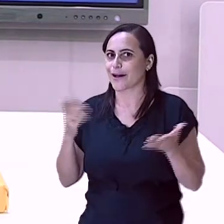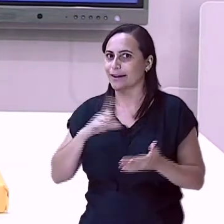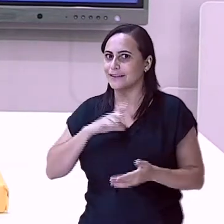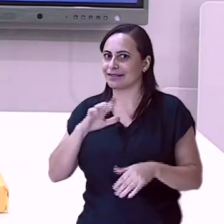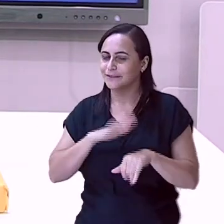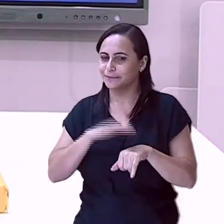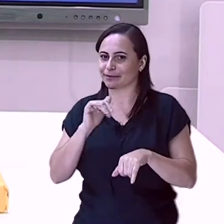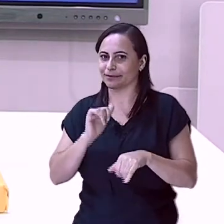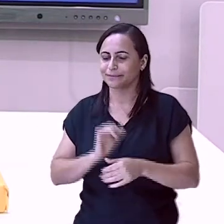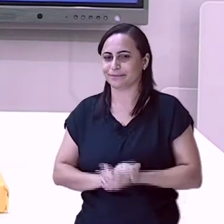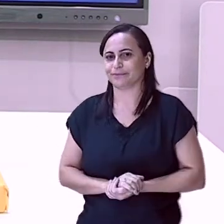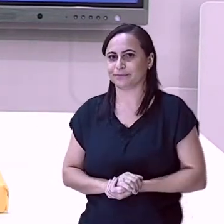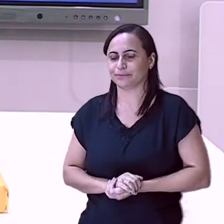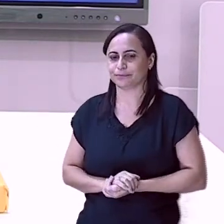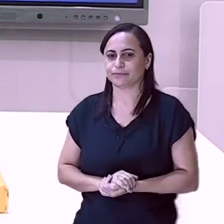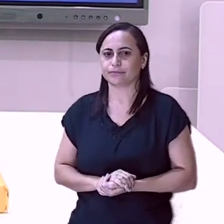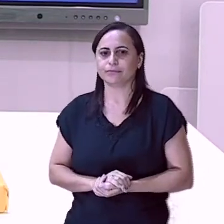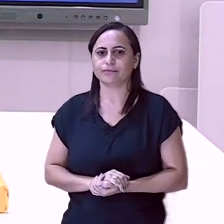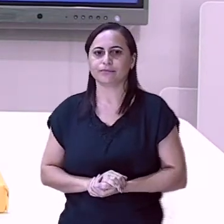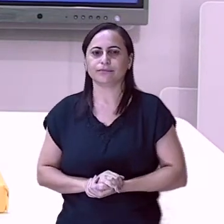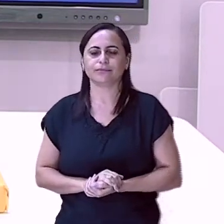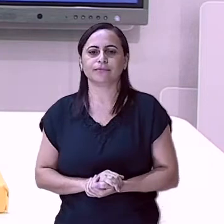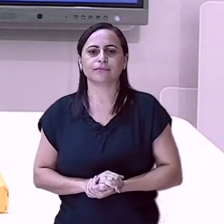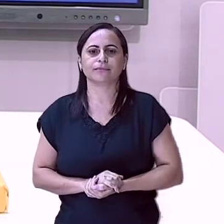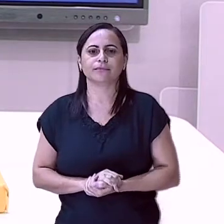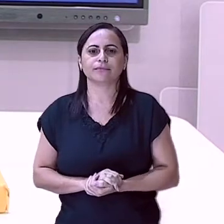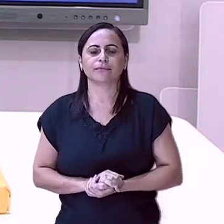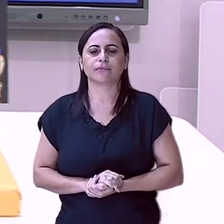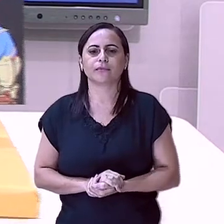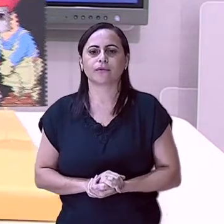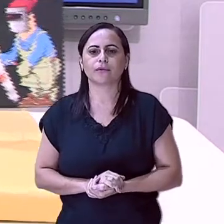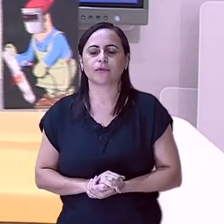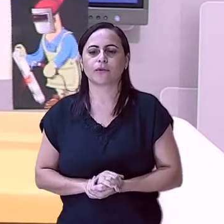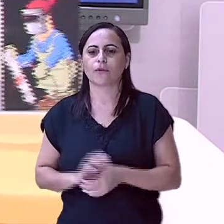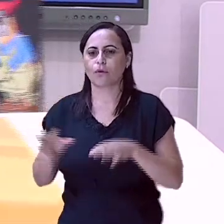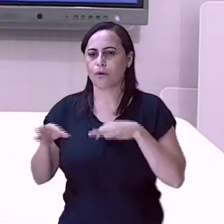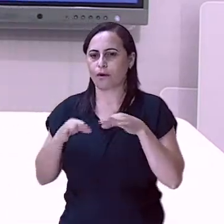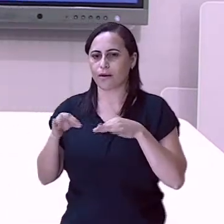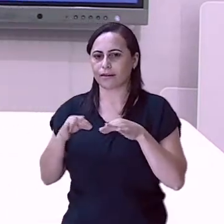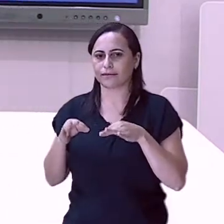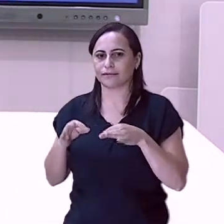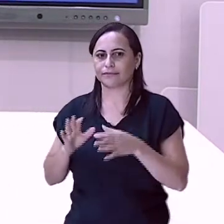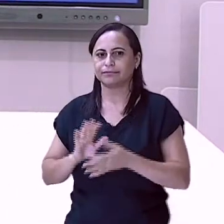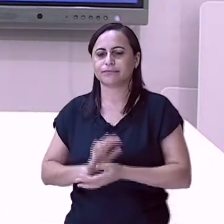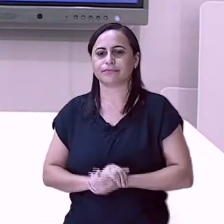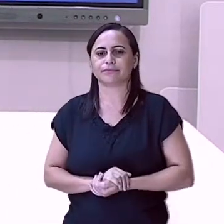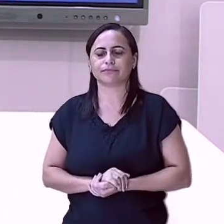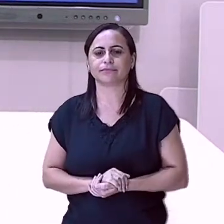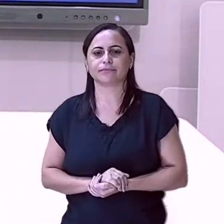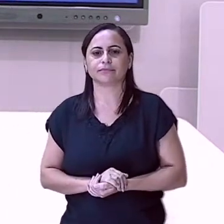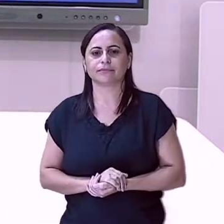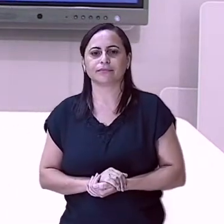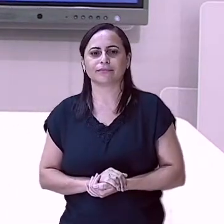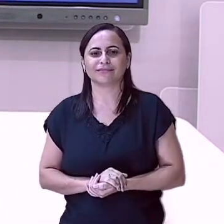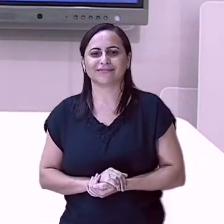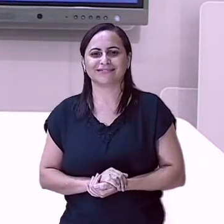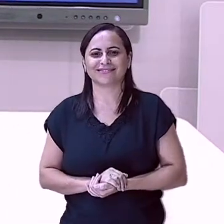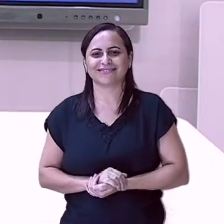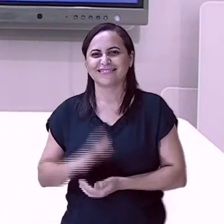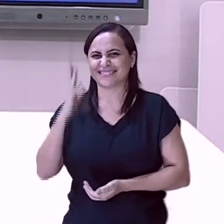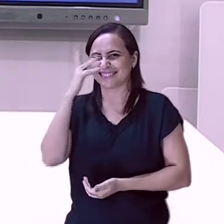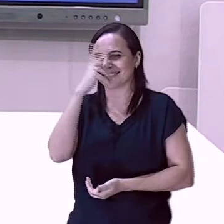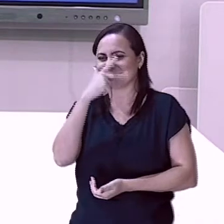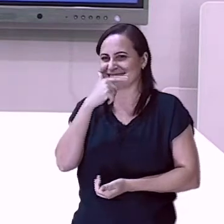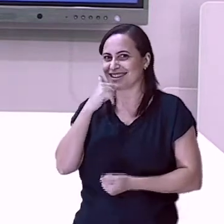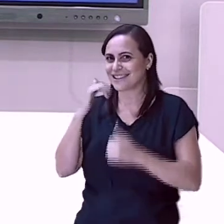deixar a imagem aqui delas. Tá ok? Vou chegar mais um pouquinho pra cá. Olha que lindo que ficou